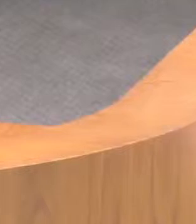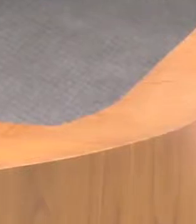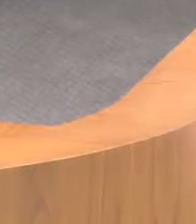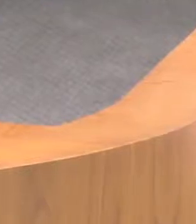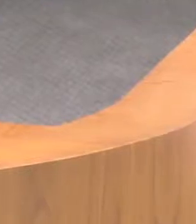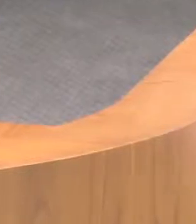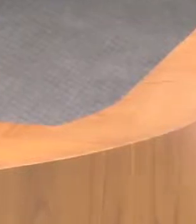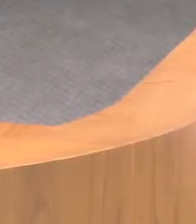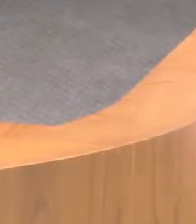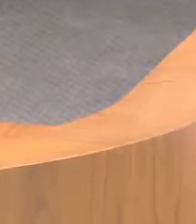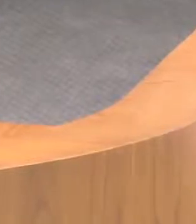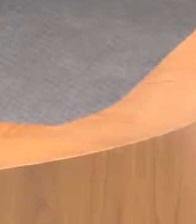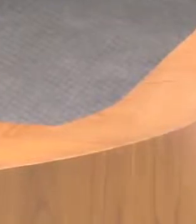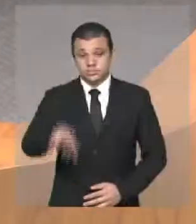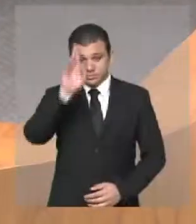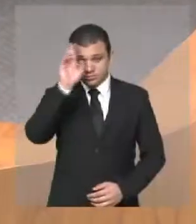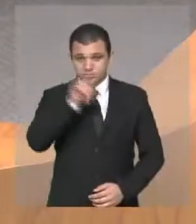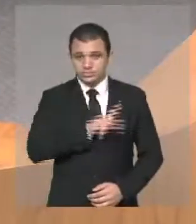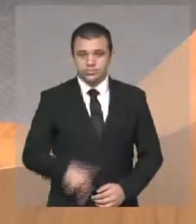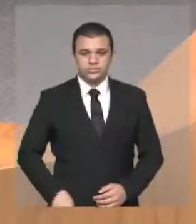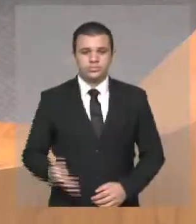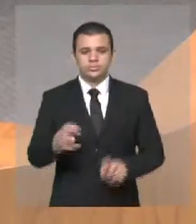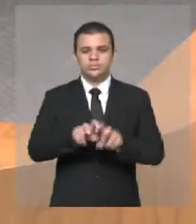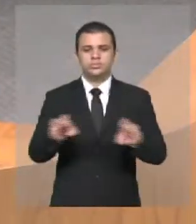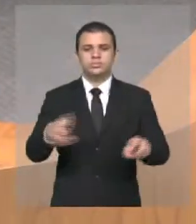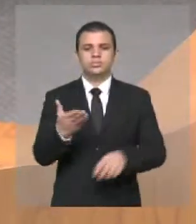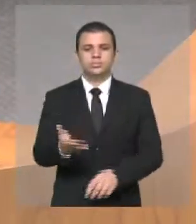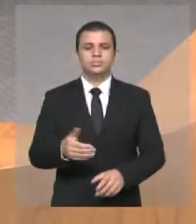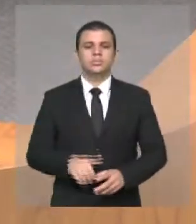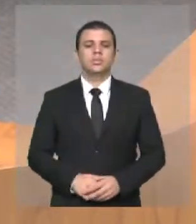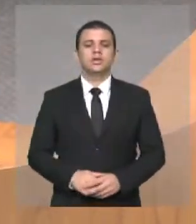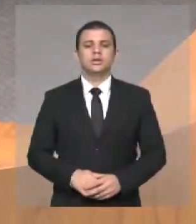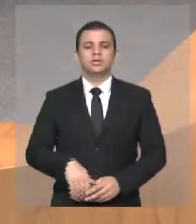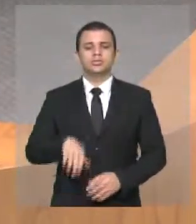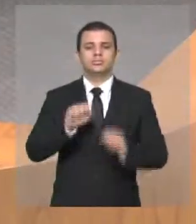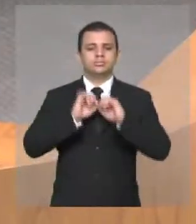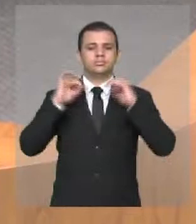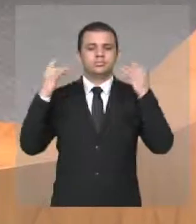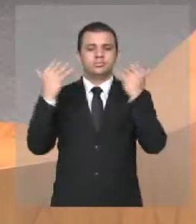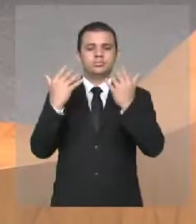Senhor presidente, demais membros da mesa, galeria,